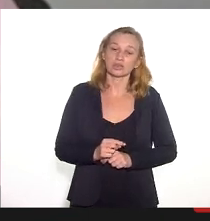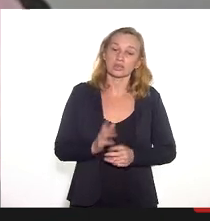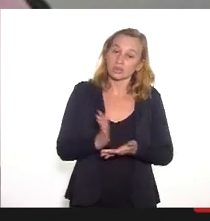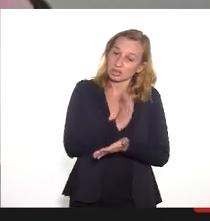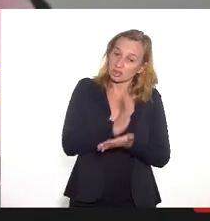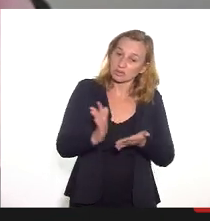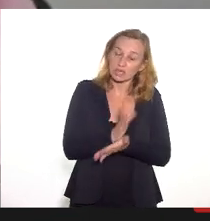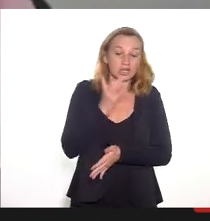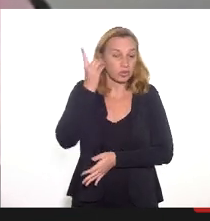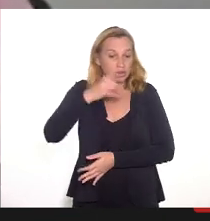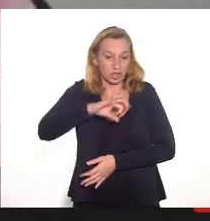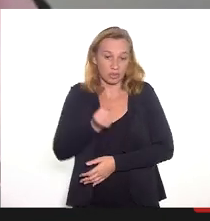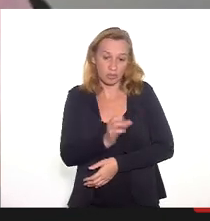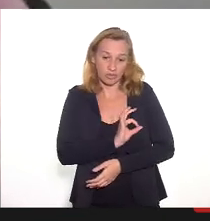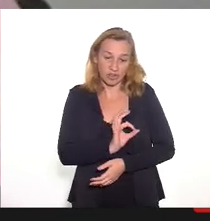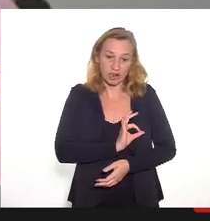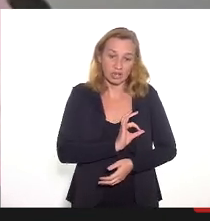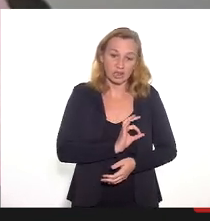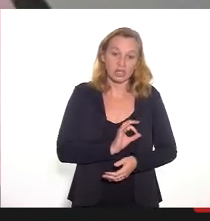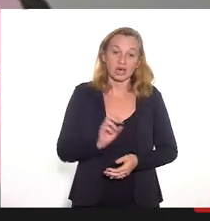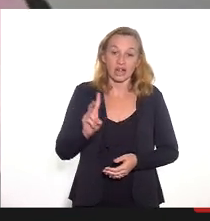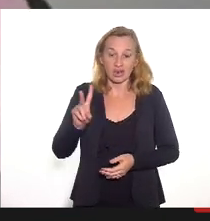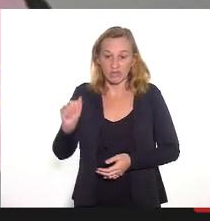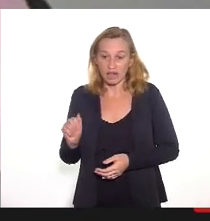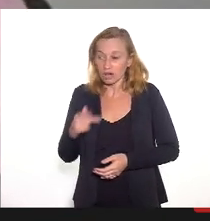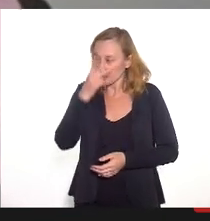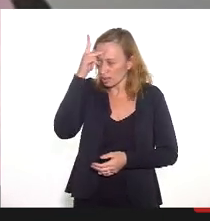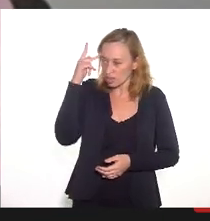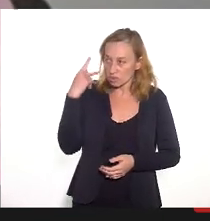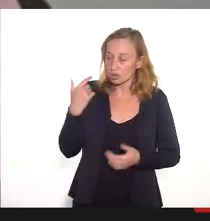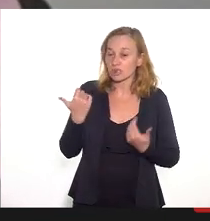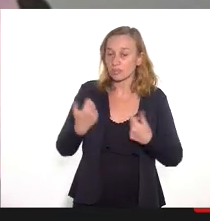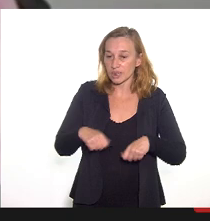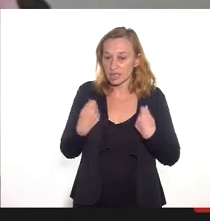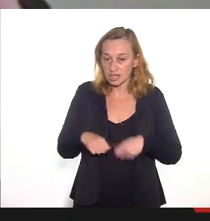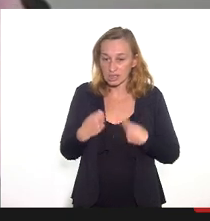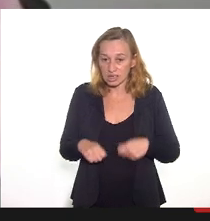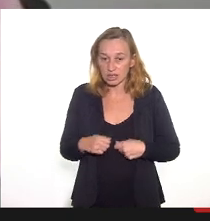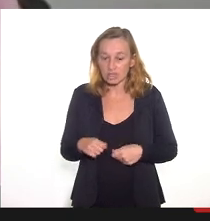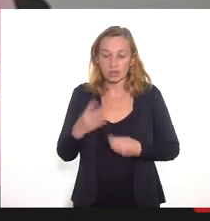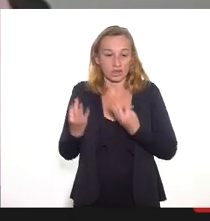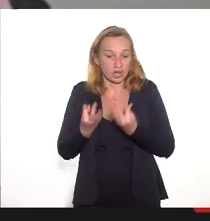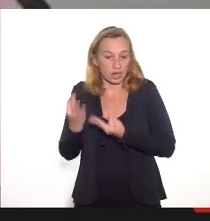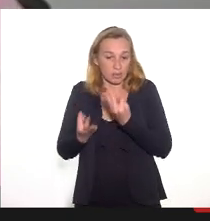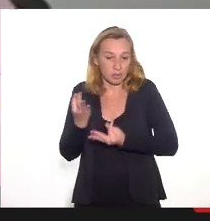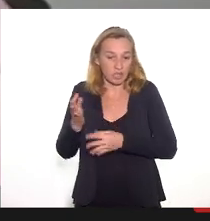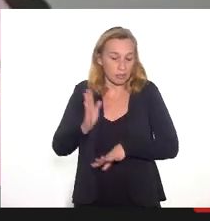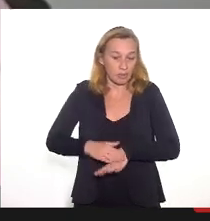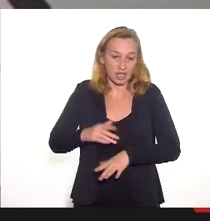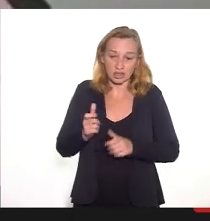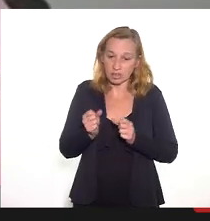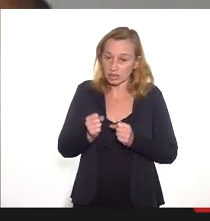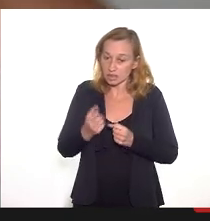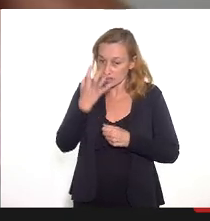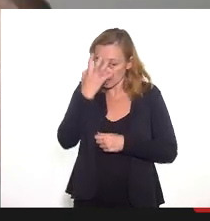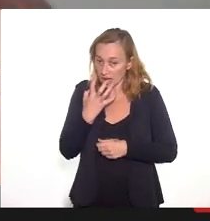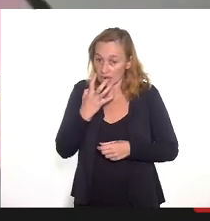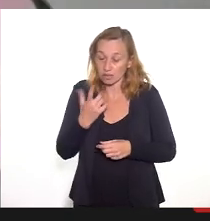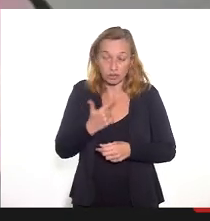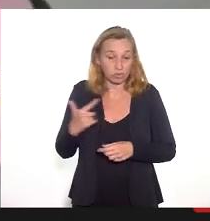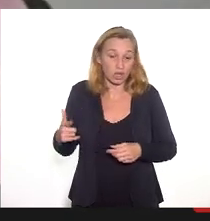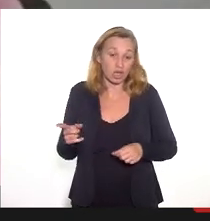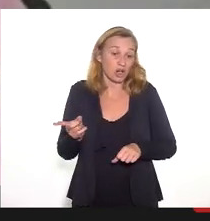deputada Marta, a vaga de uma pessoa que precisa de uma unidade de terapia mais intensa e não tem, porque